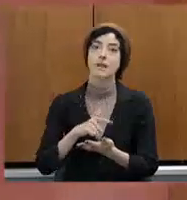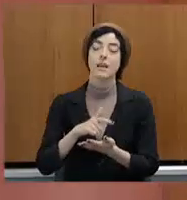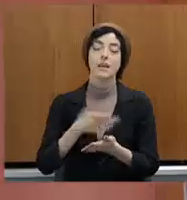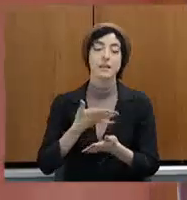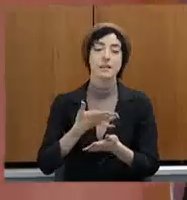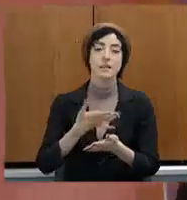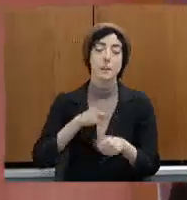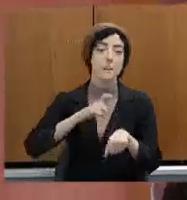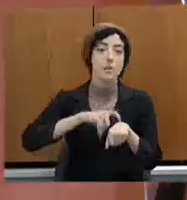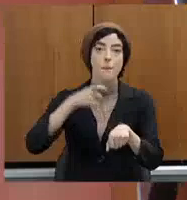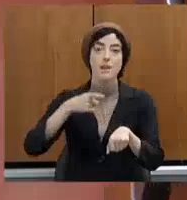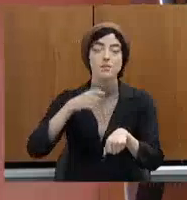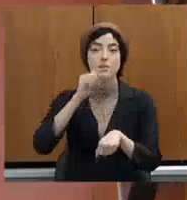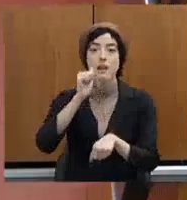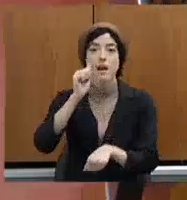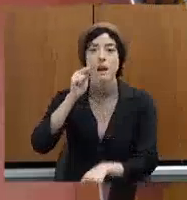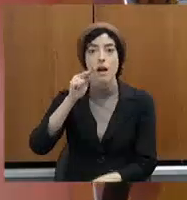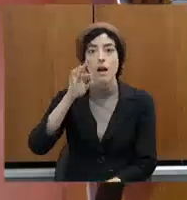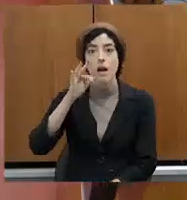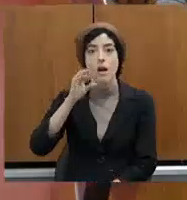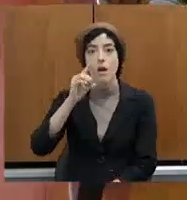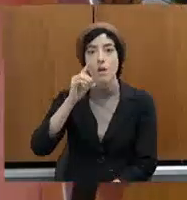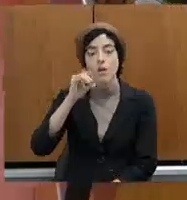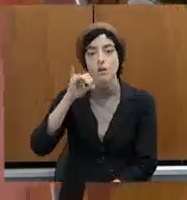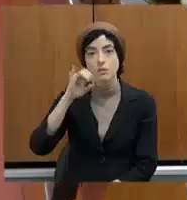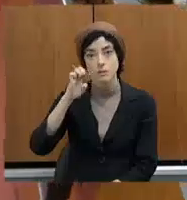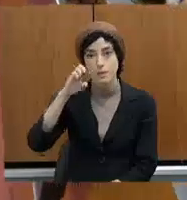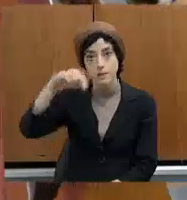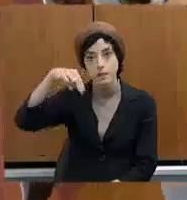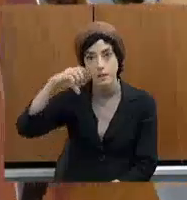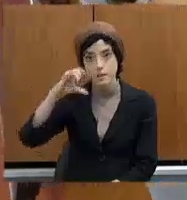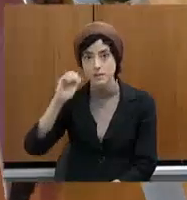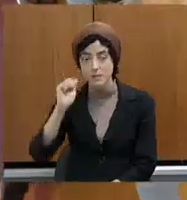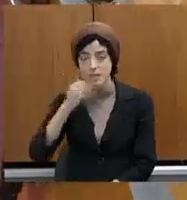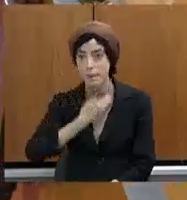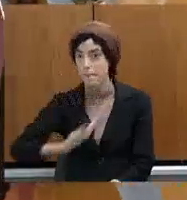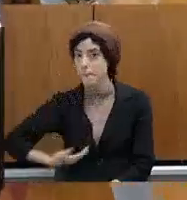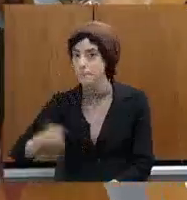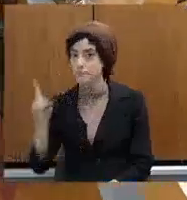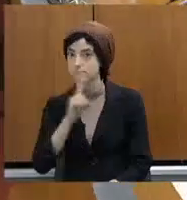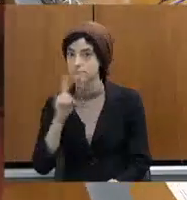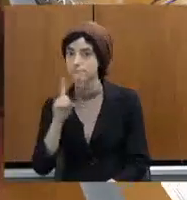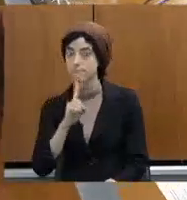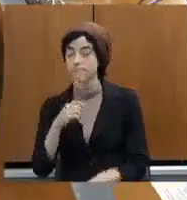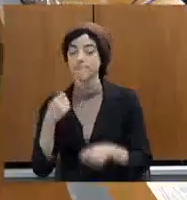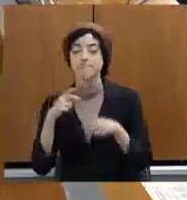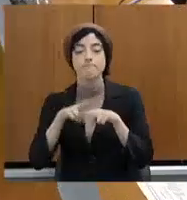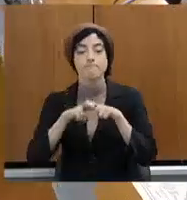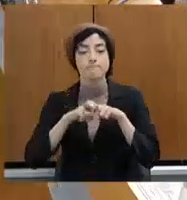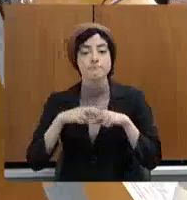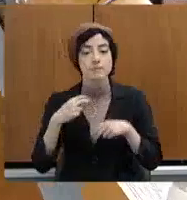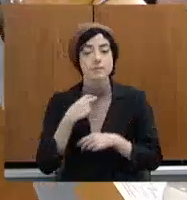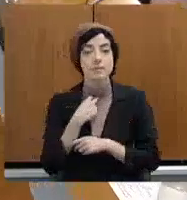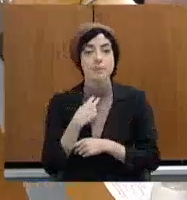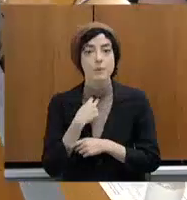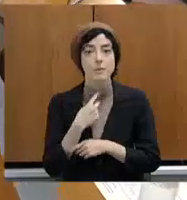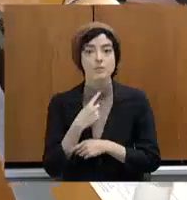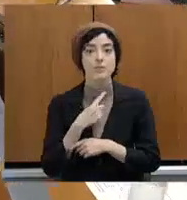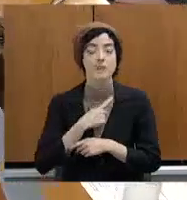portanto, não é permitido, segundo o regimento interno e a deliberação da mesa, a